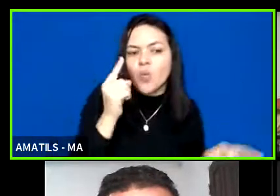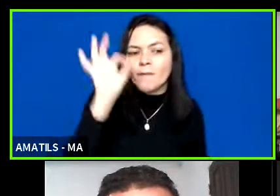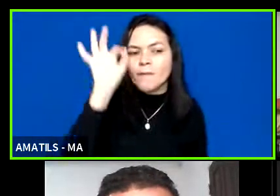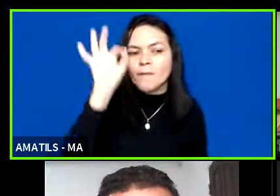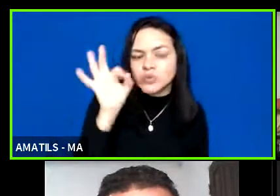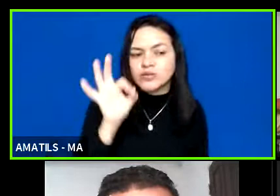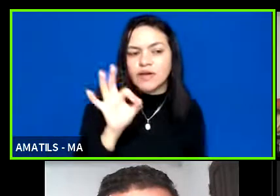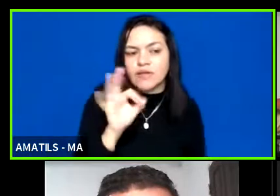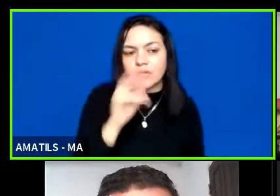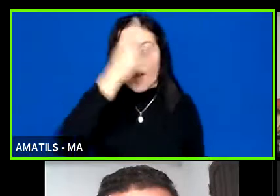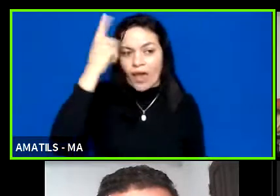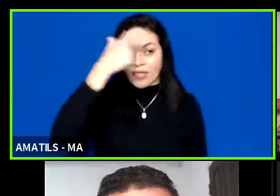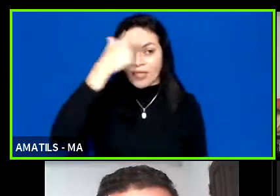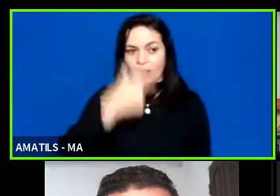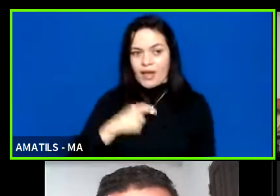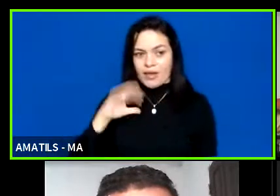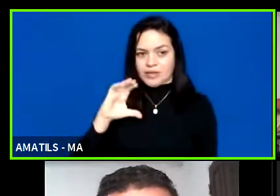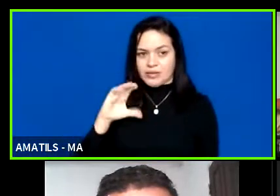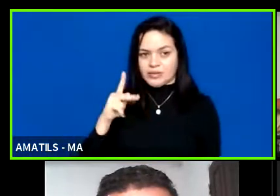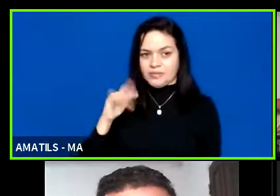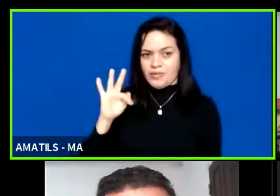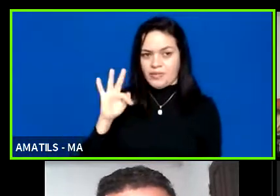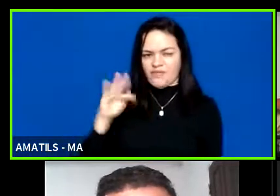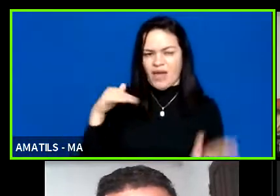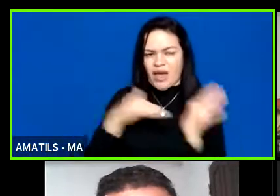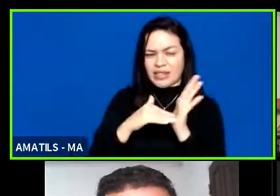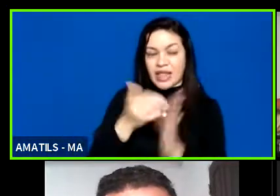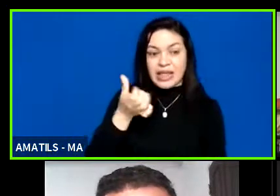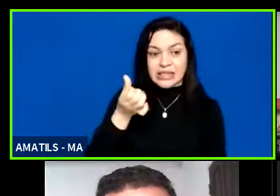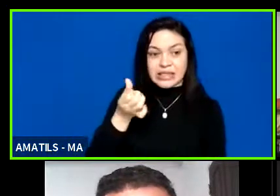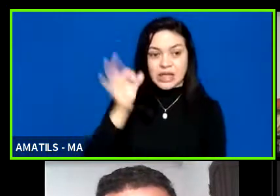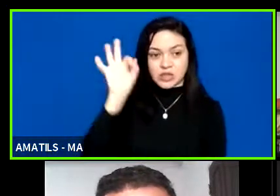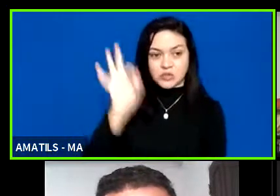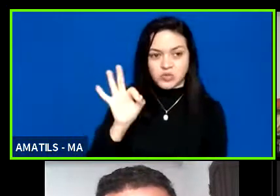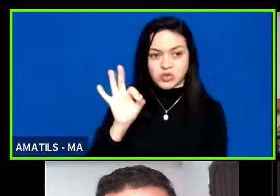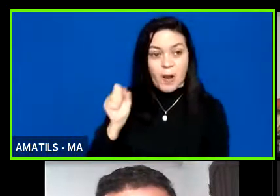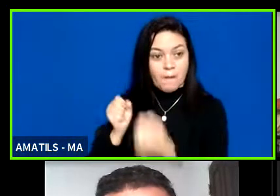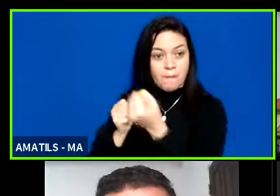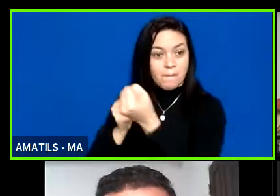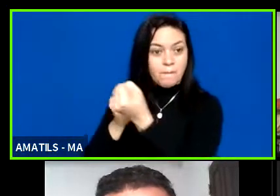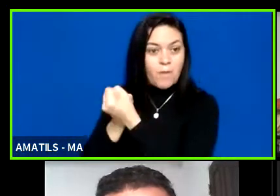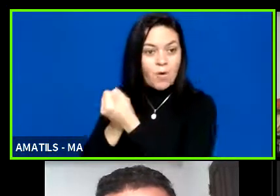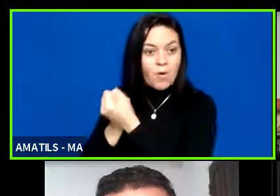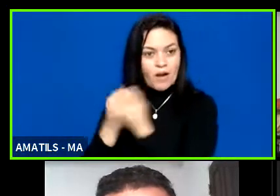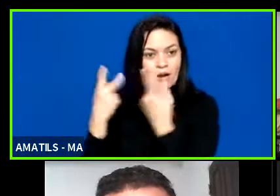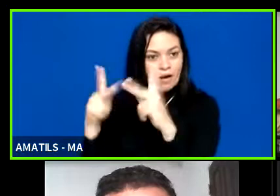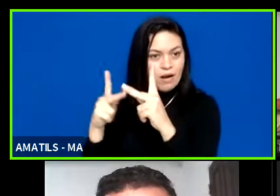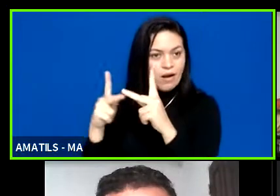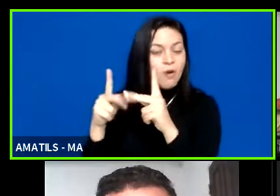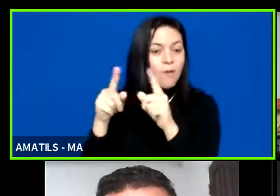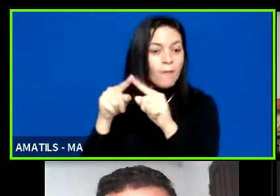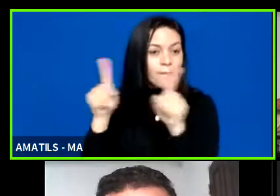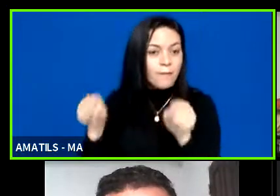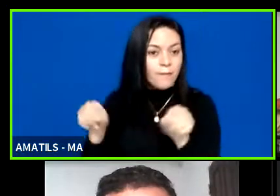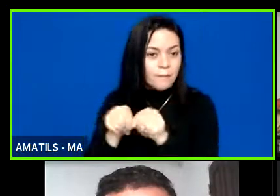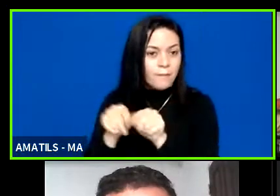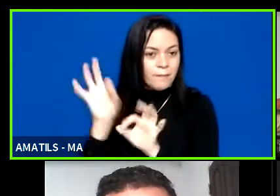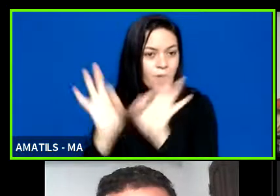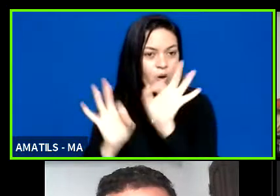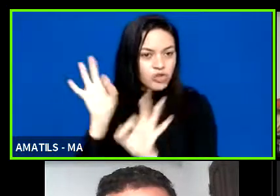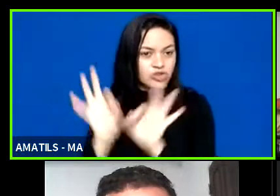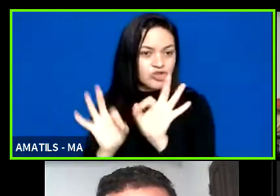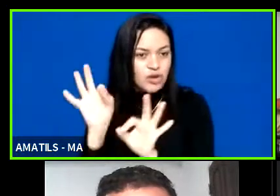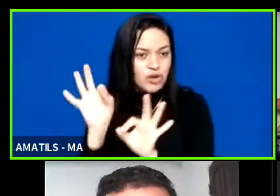pessoa física é de até 6%, isso para apoiar o projeto de alguma entidade. Então, o que o Ministério faz? Ele